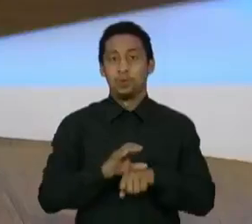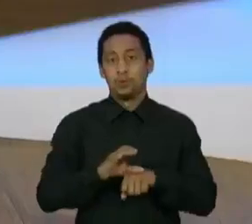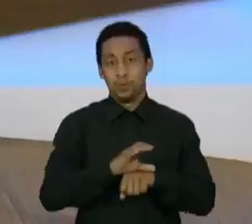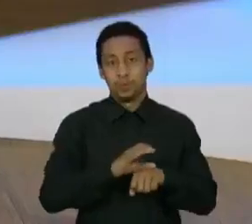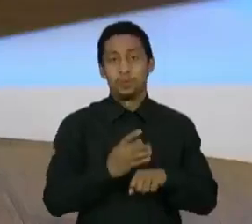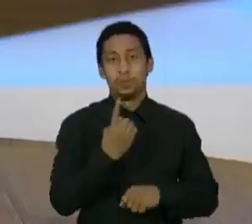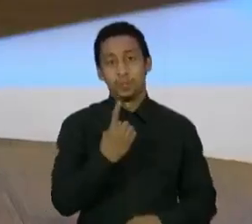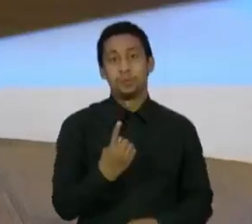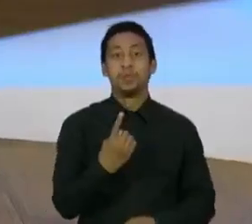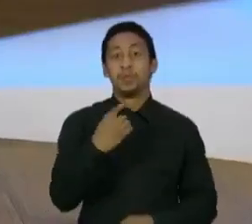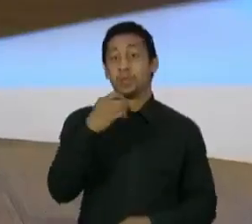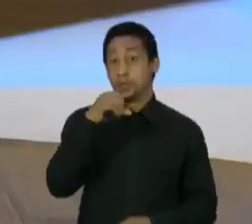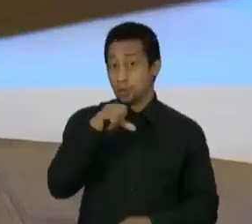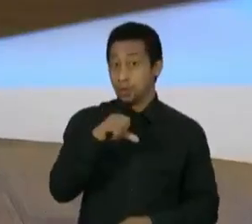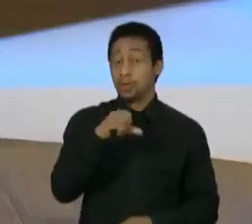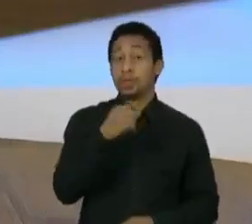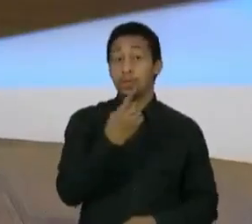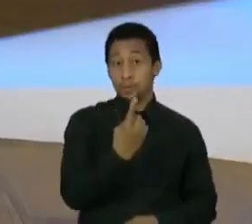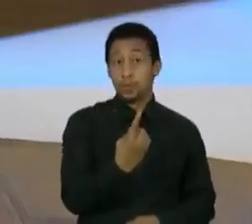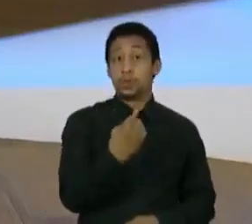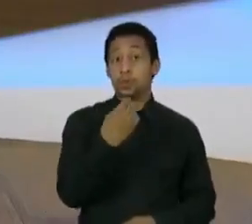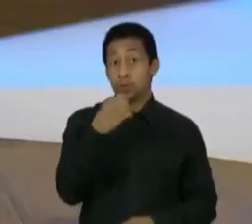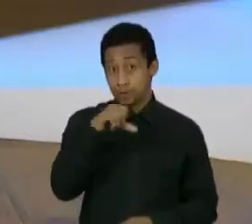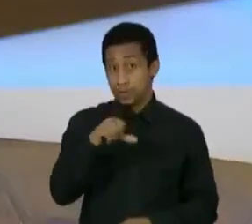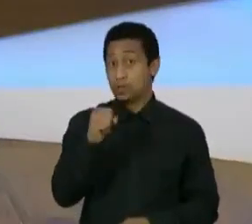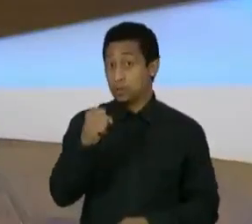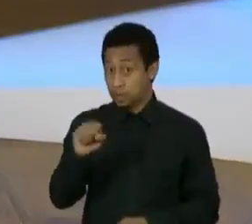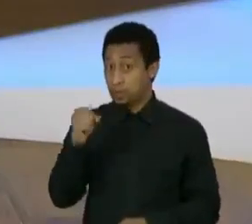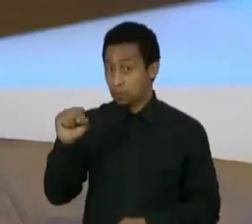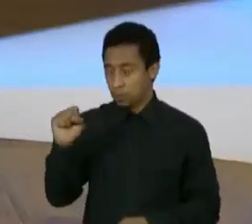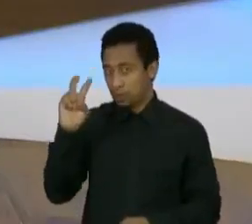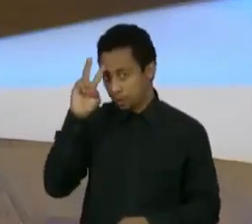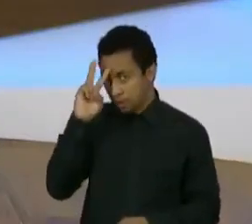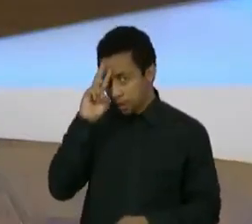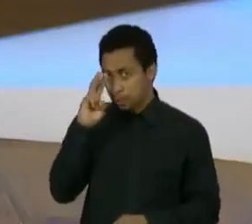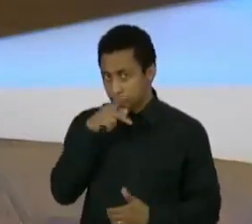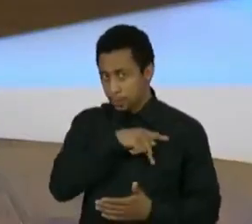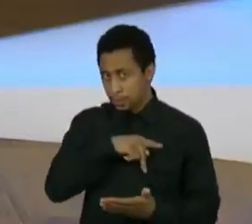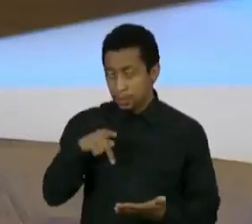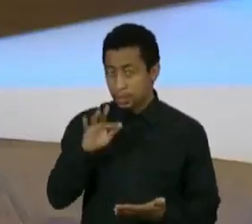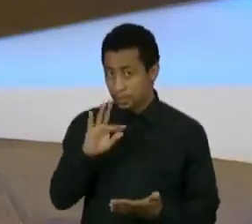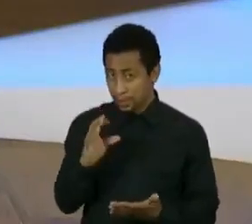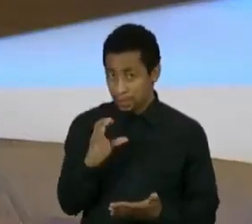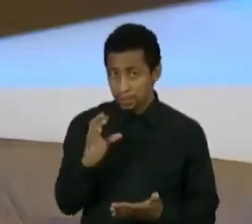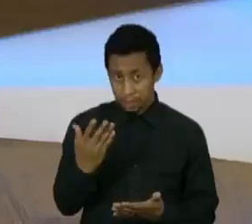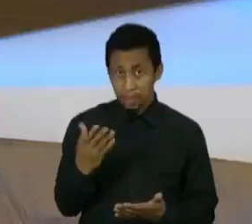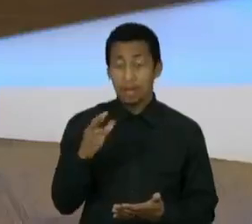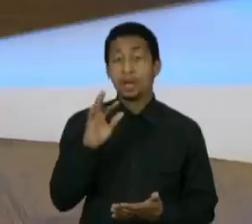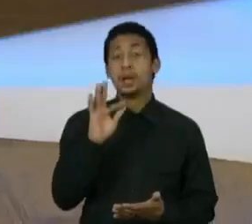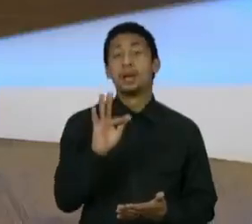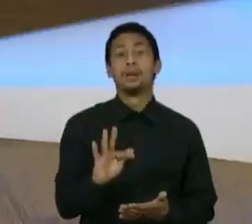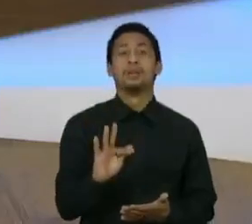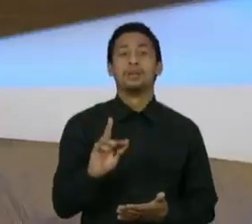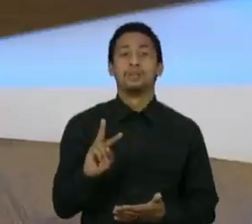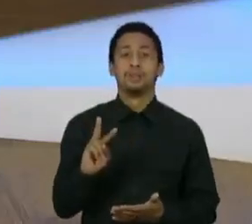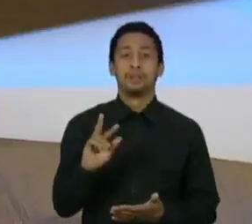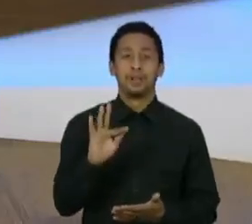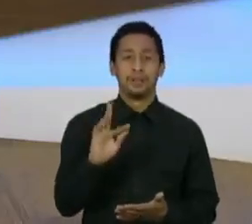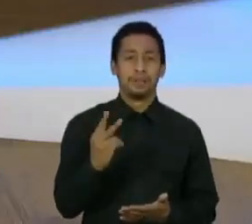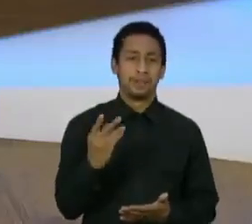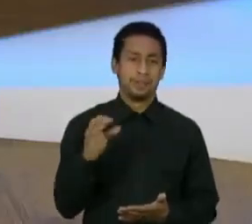progressista e tal, o governo Fernando Henrique, caminhamos olhando para frente e esquecendo esse passado. Bolsonaro emerge,